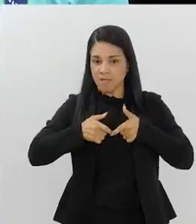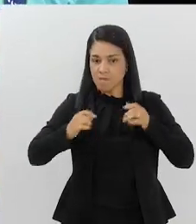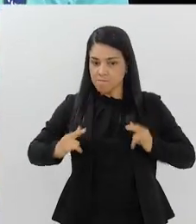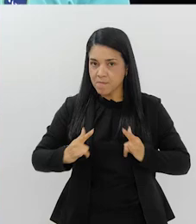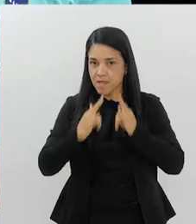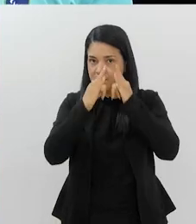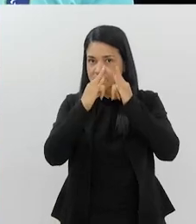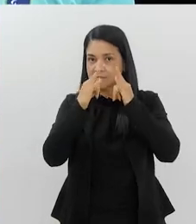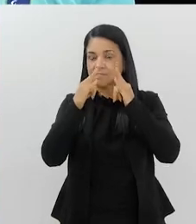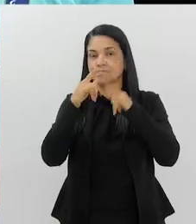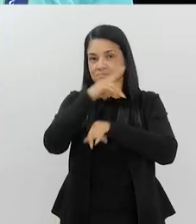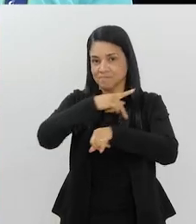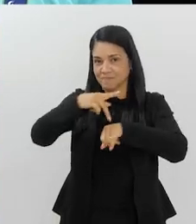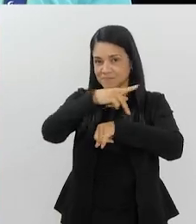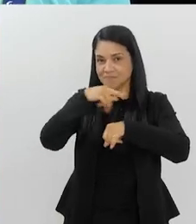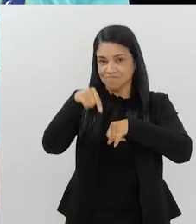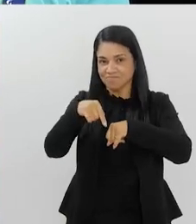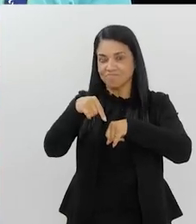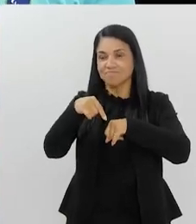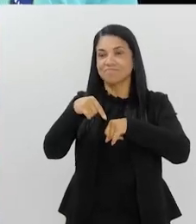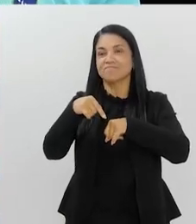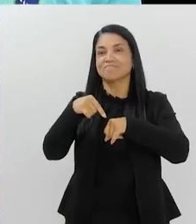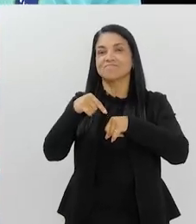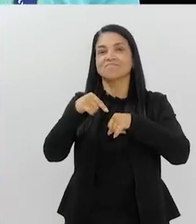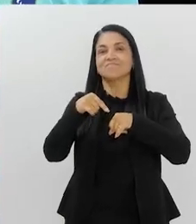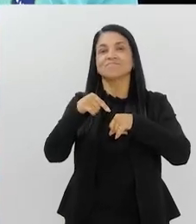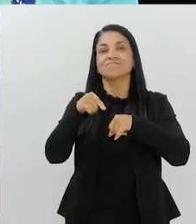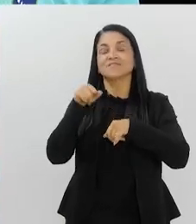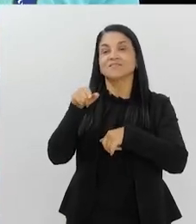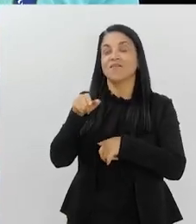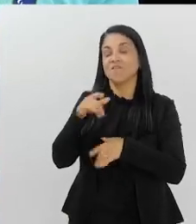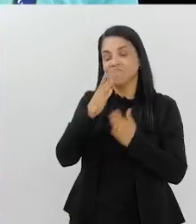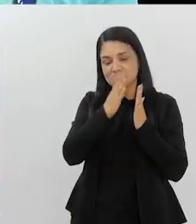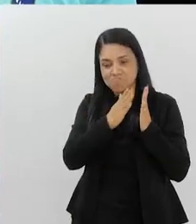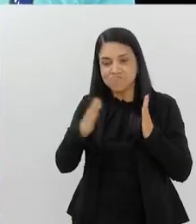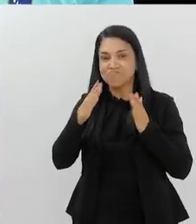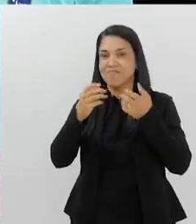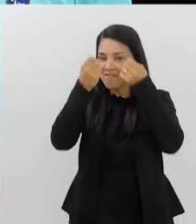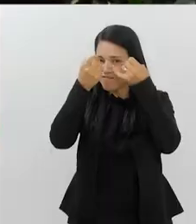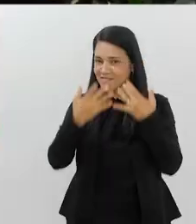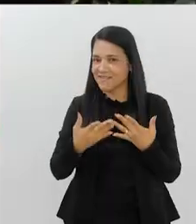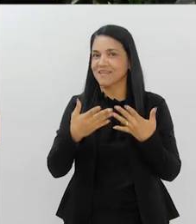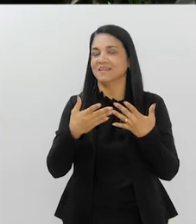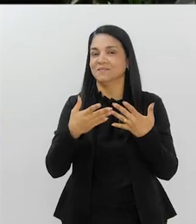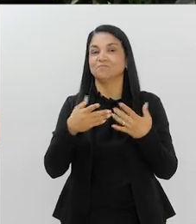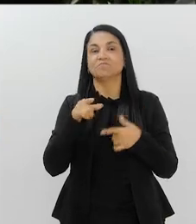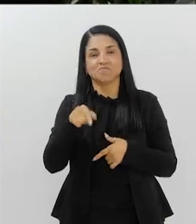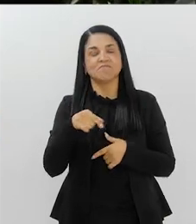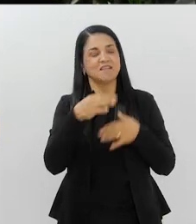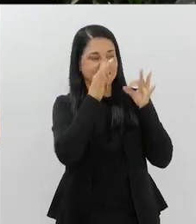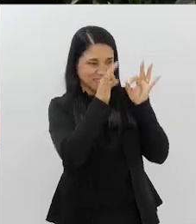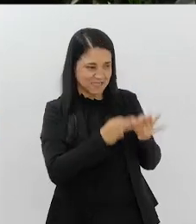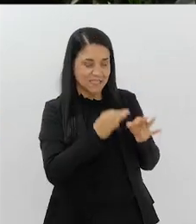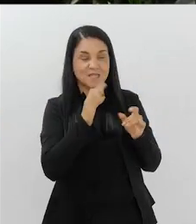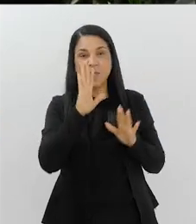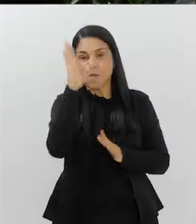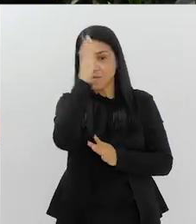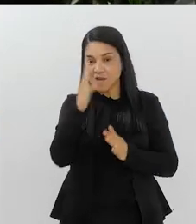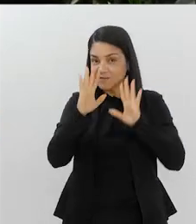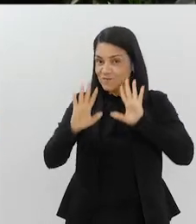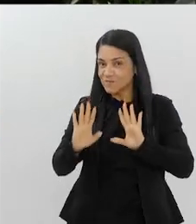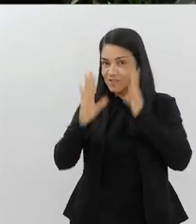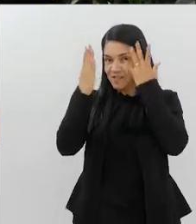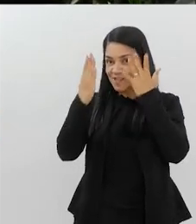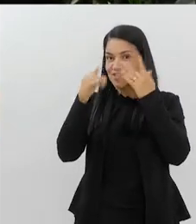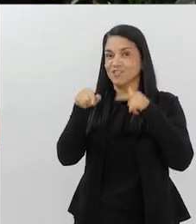em Paris, maior e melhor campanha de todos os tempos, e a gente vai destrinchar isso ao longo do programa. Com certeza. E o Brasil festeja, como disse o